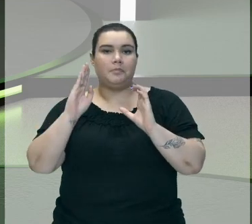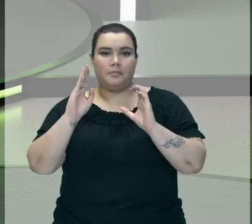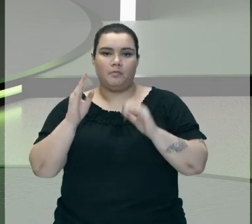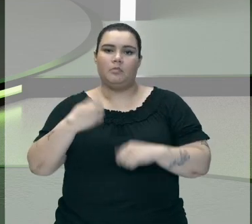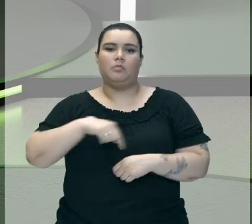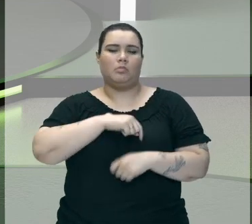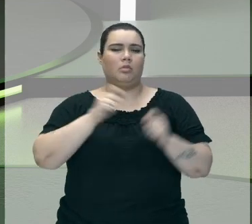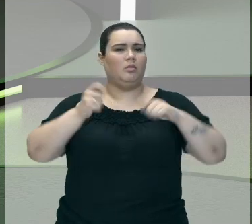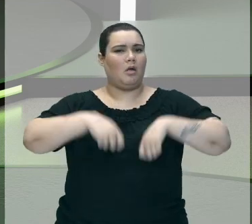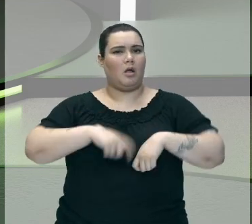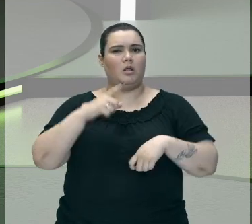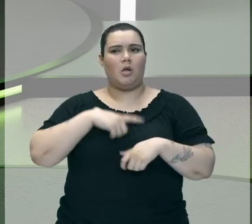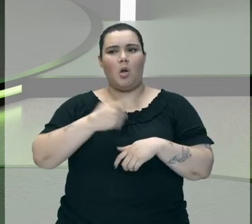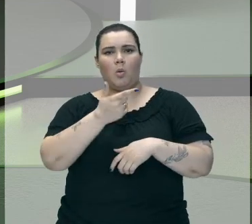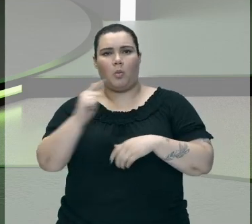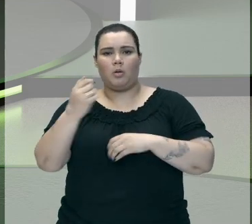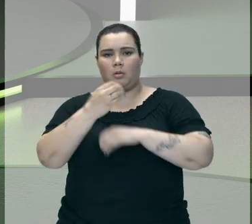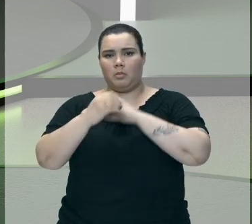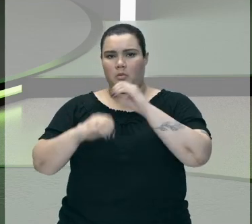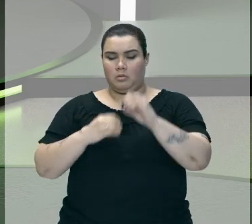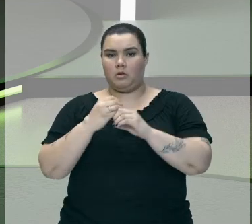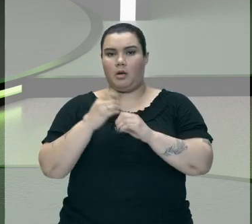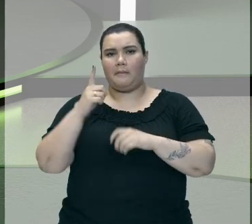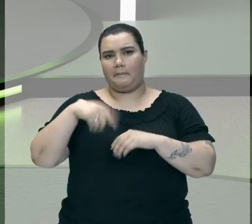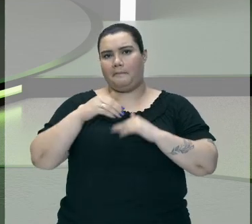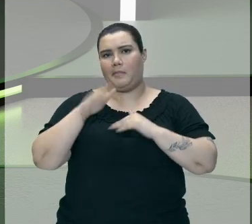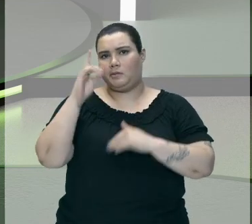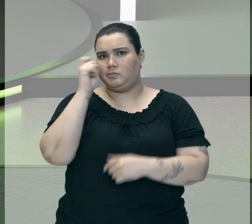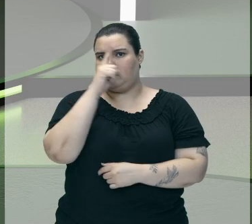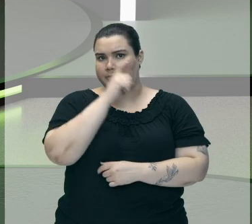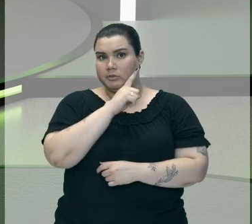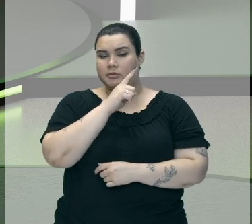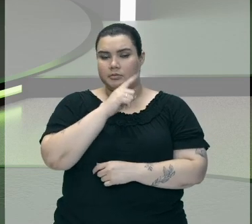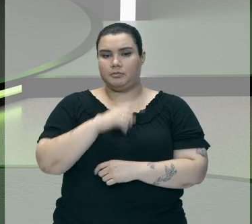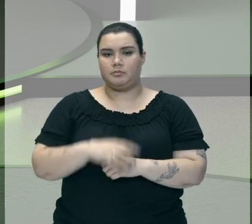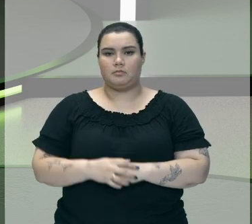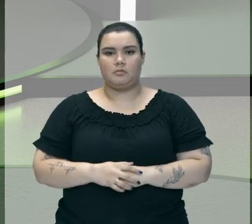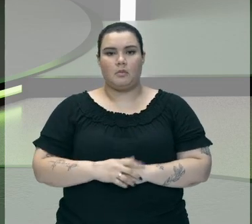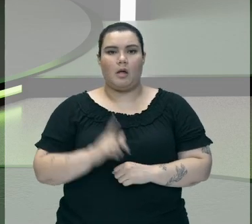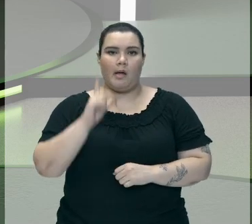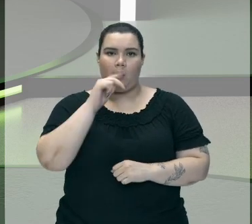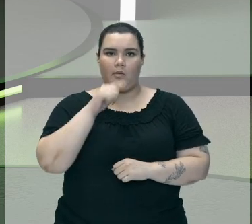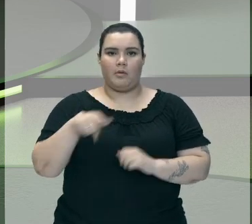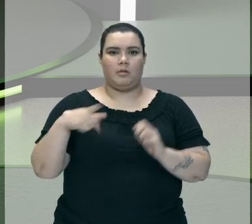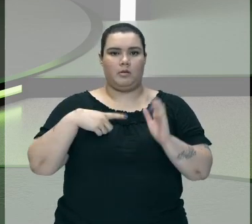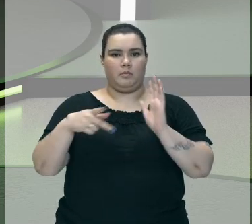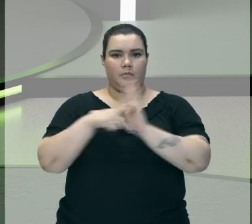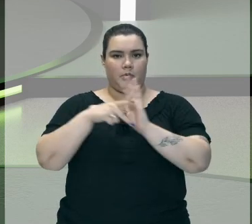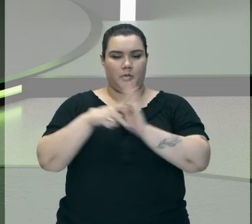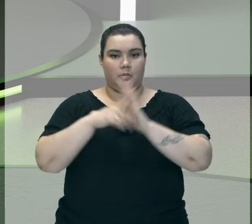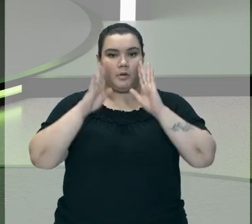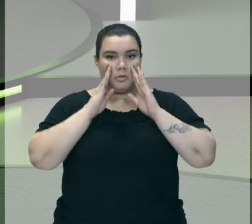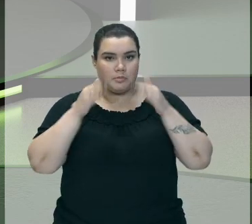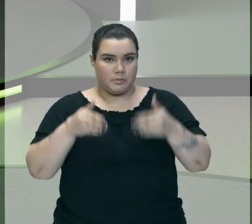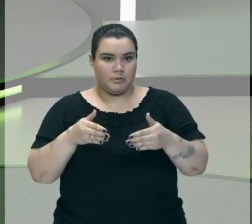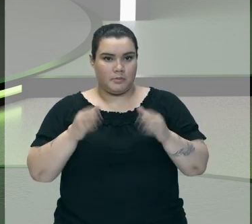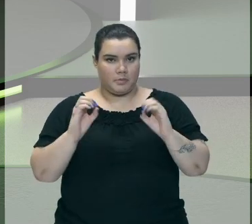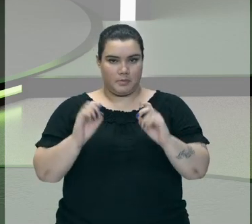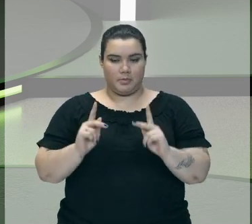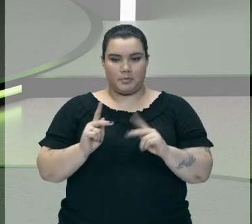Aprofundar Outras moléculas Mas que são Mais difíceis A água Ela tem Essa propriedade Específica Dela